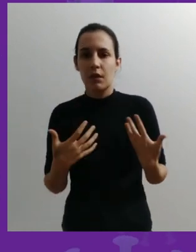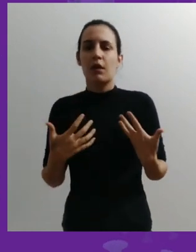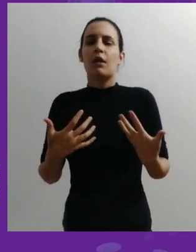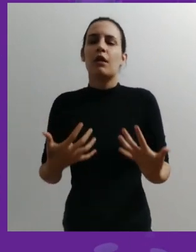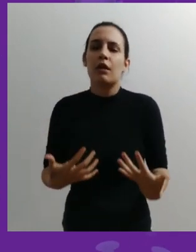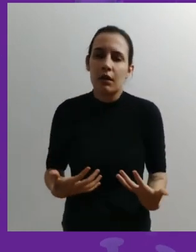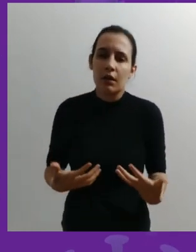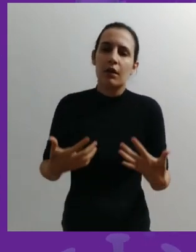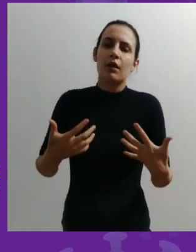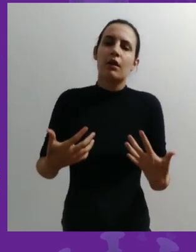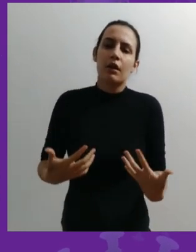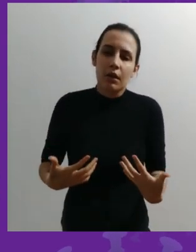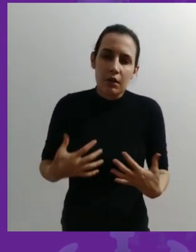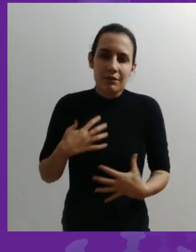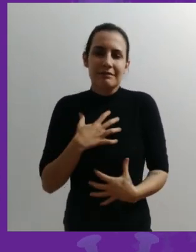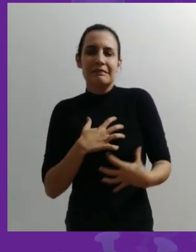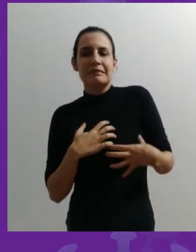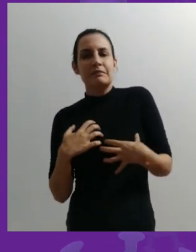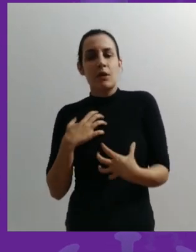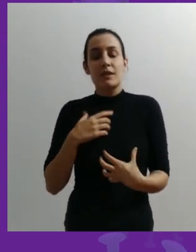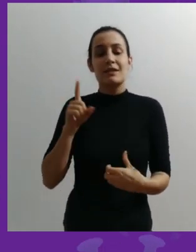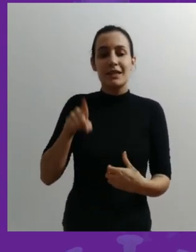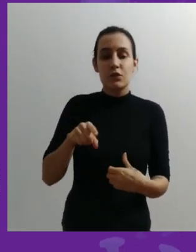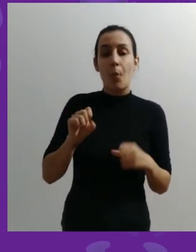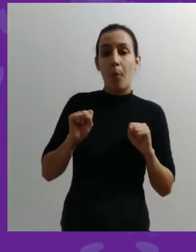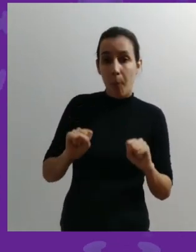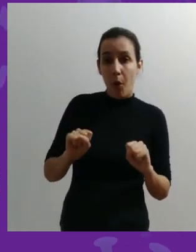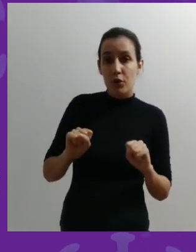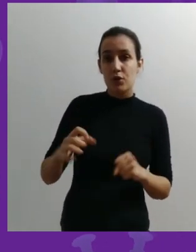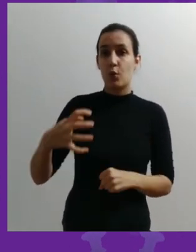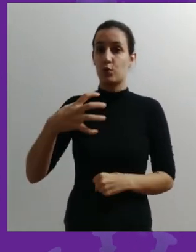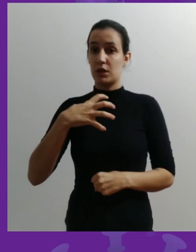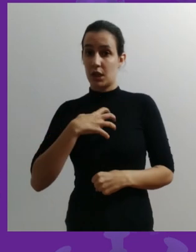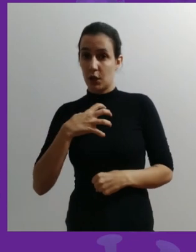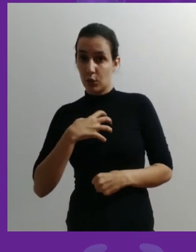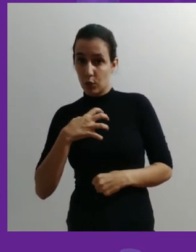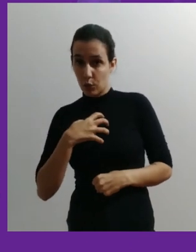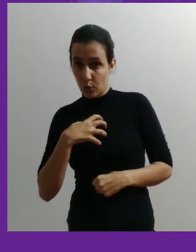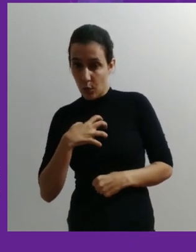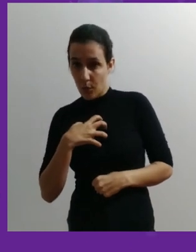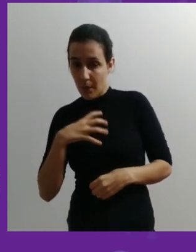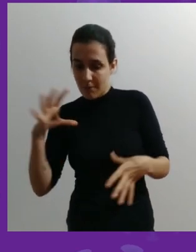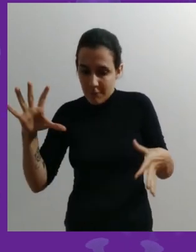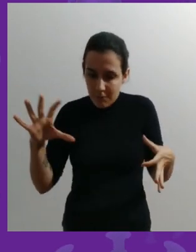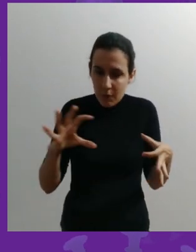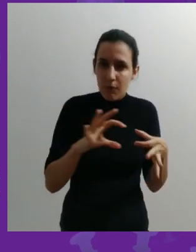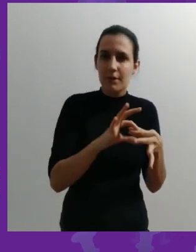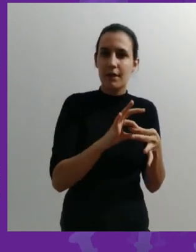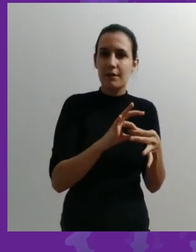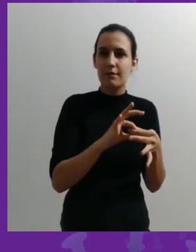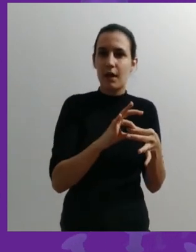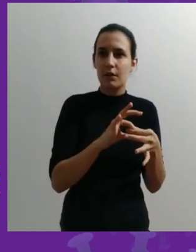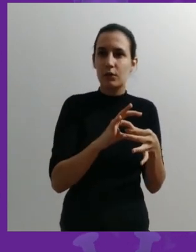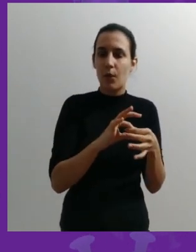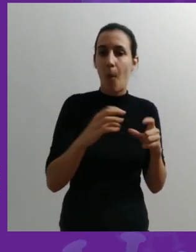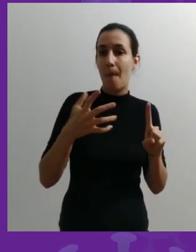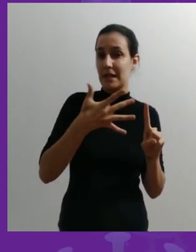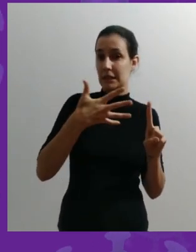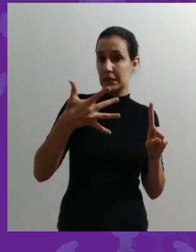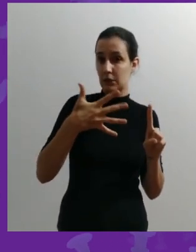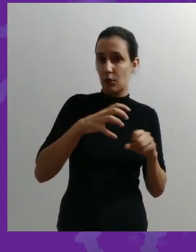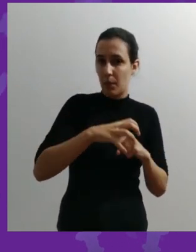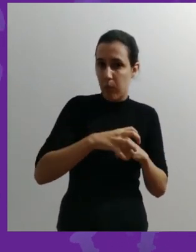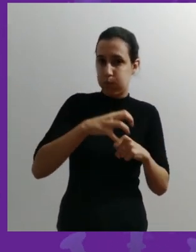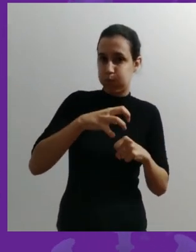a fadiga, aquele mal estar, isso pode ser um sintoma relacionado a uma síndrome